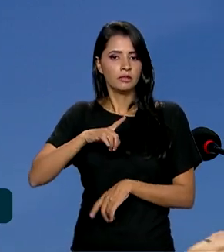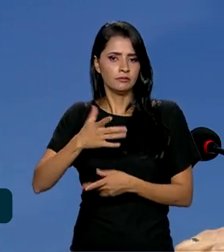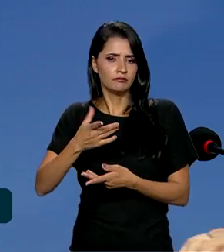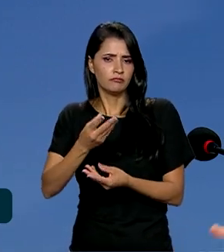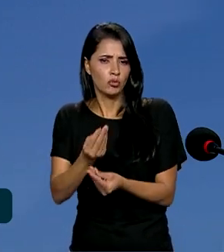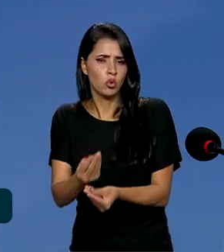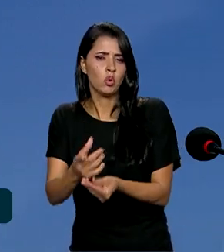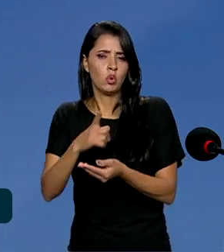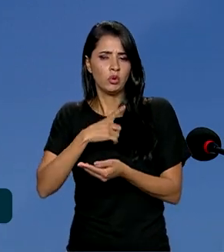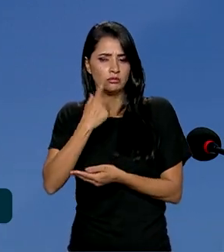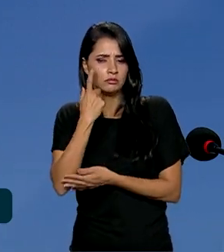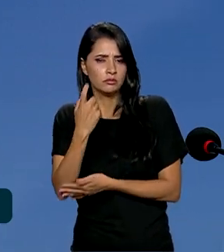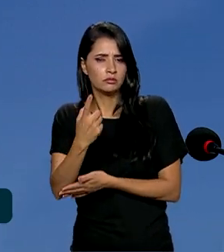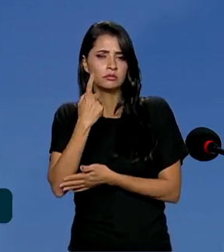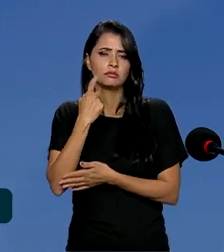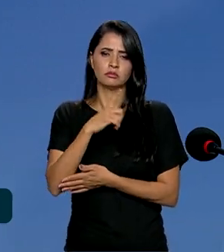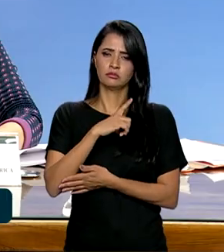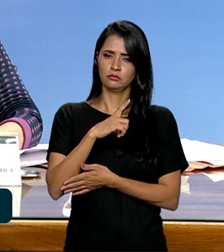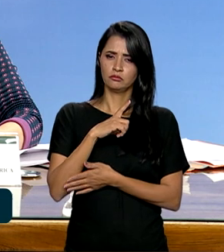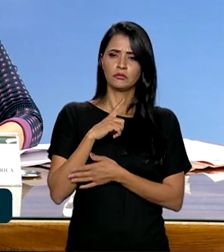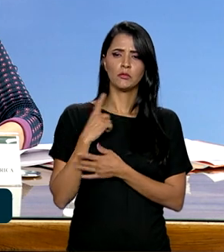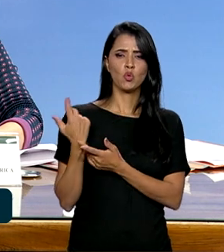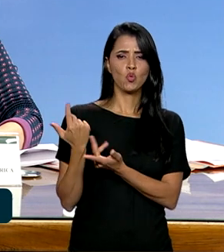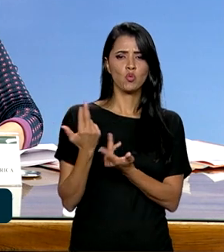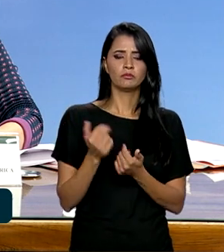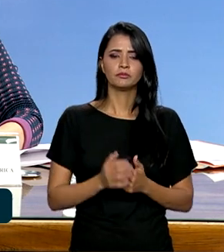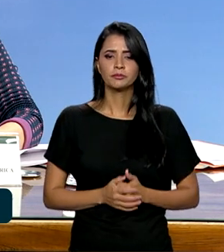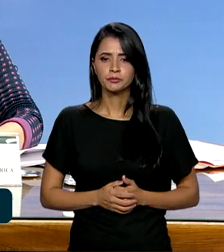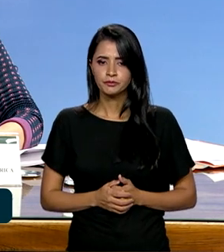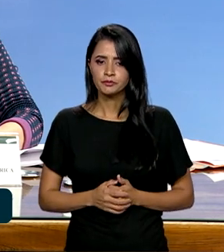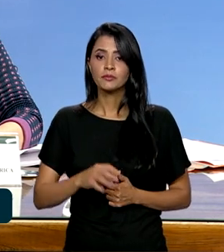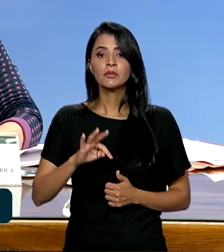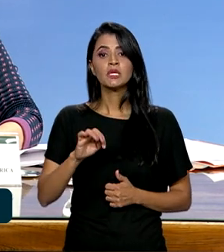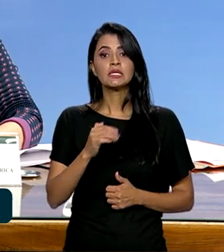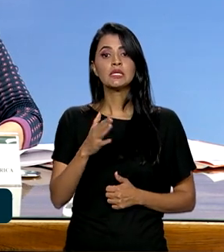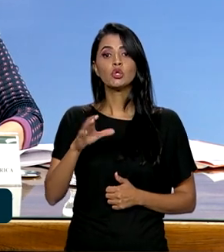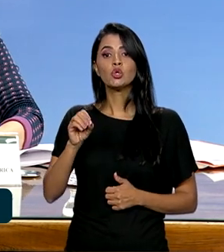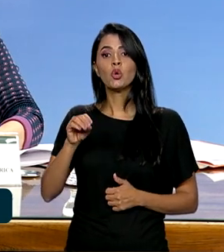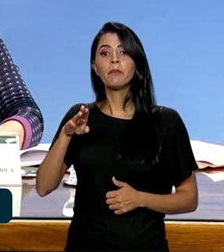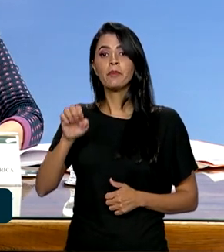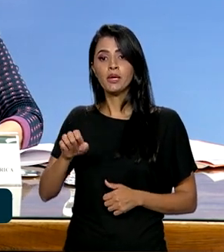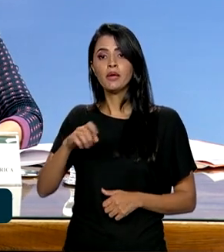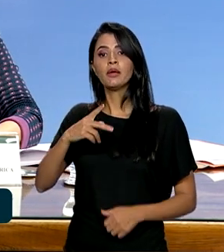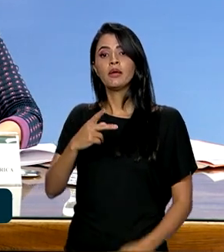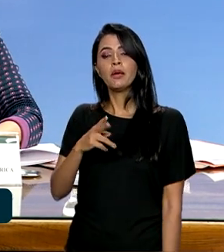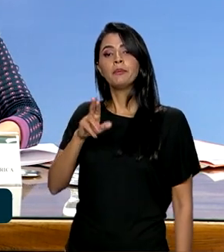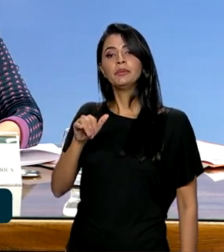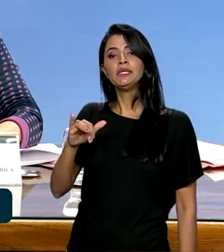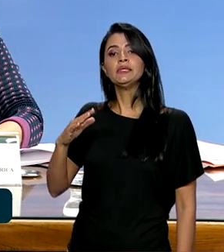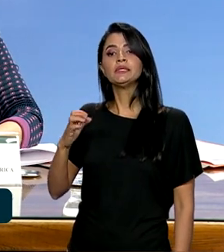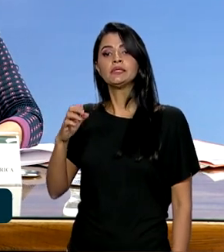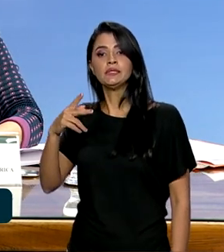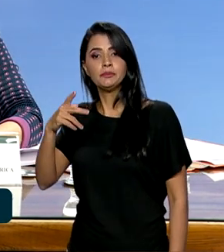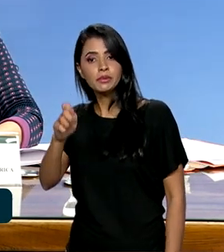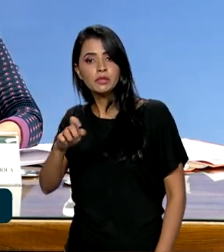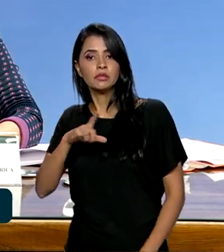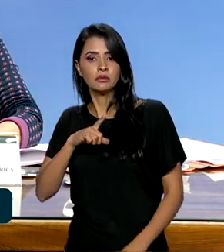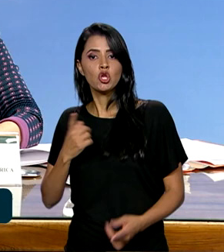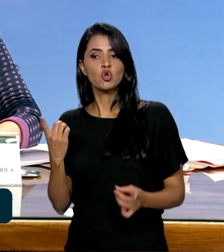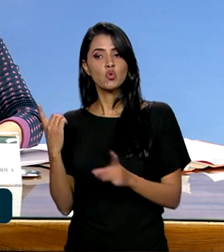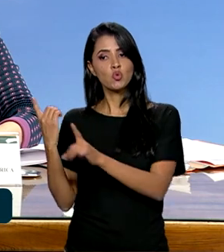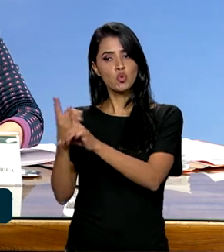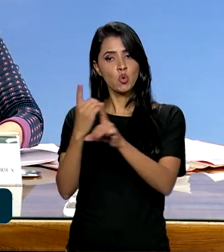muito interesse comum. Já em São Tomé e Príncipe, além de encontros bilaterais, ele